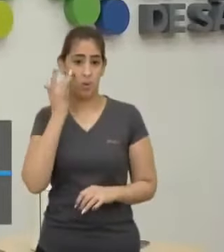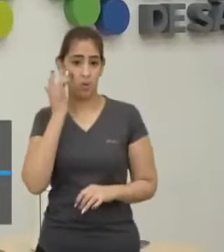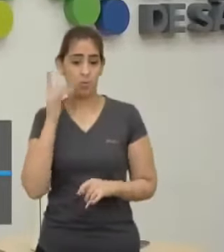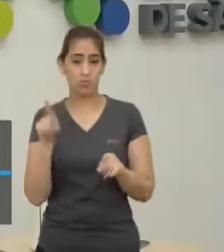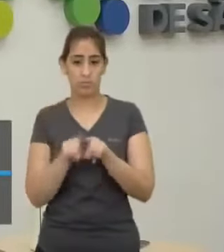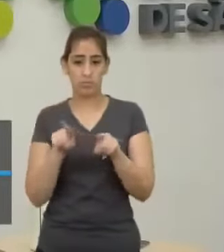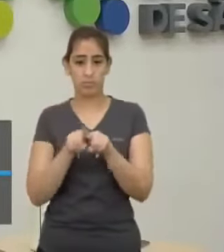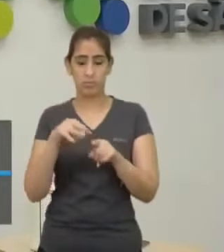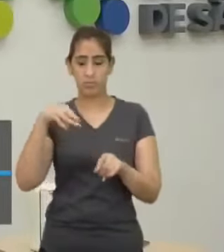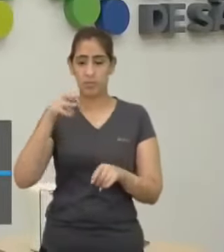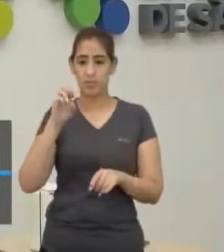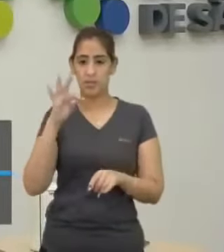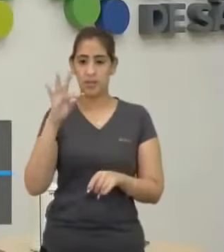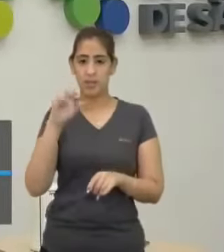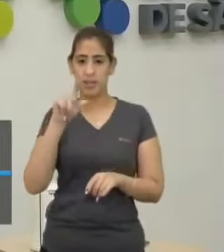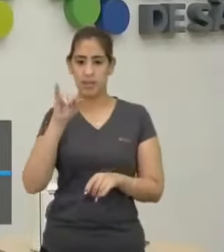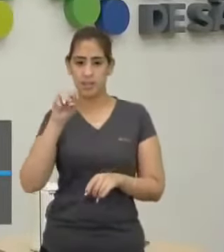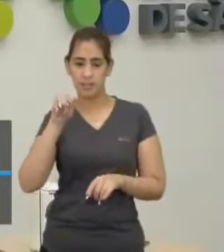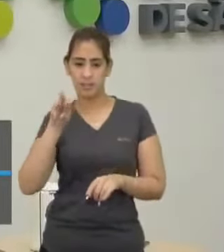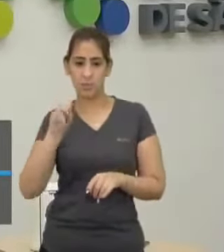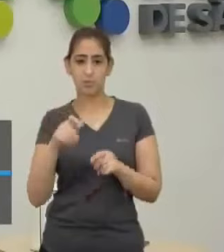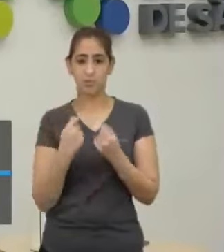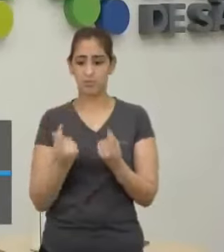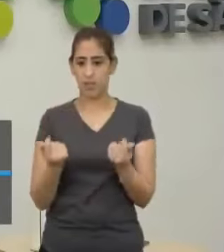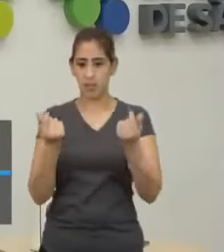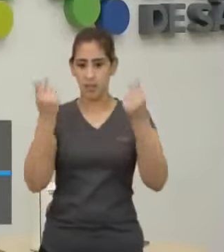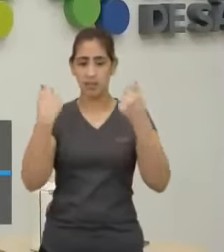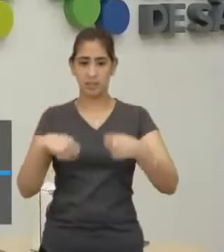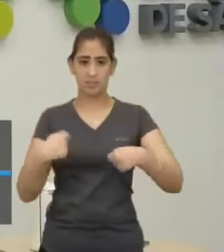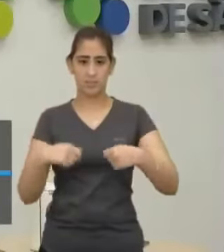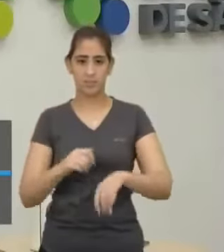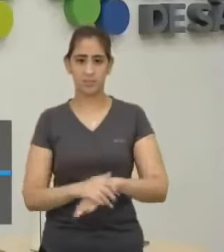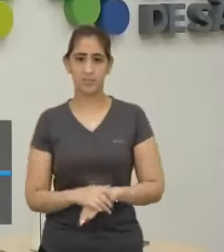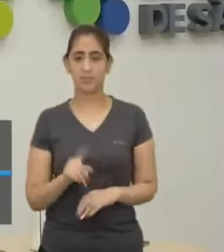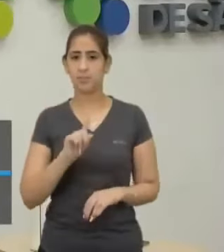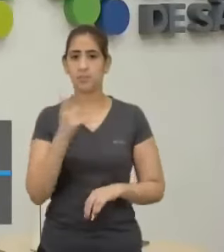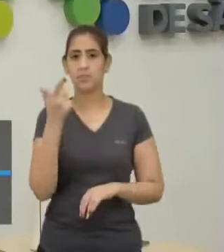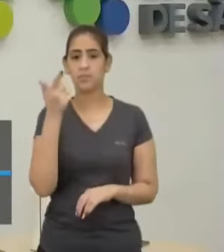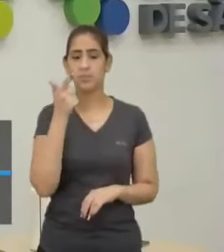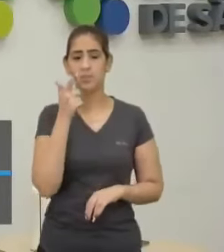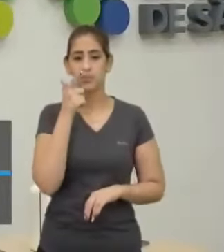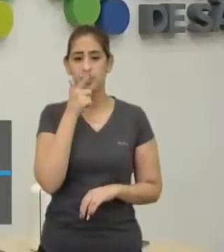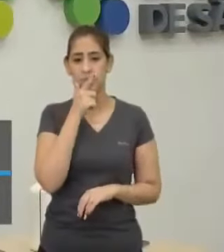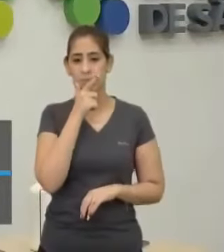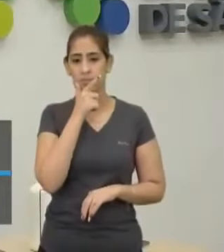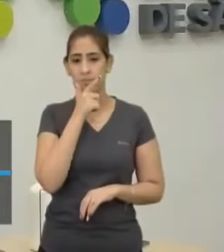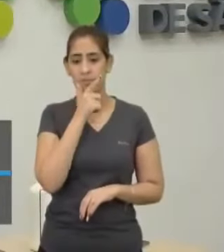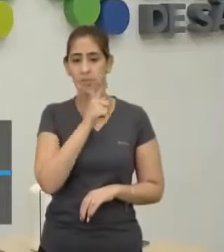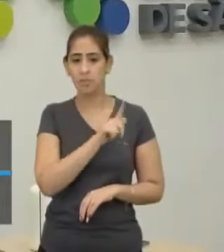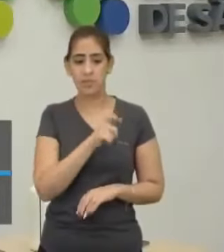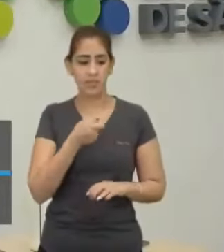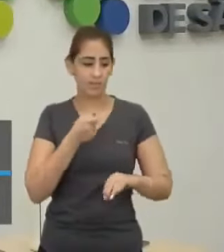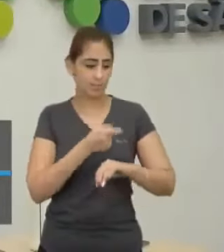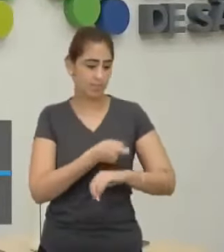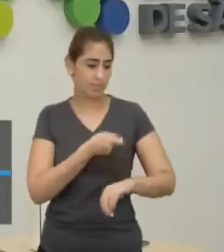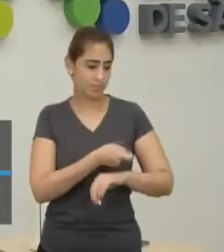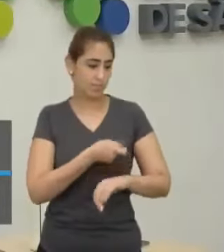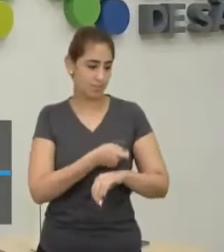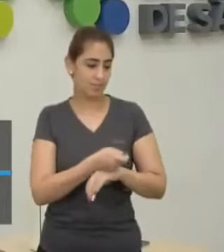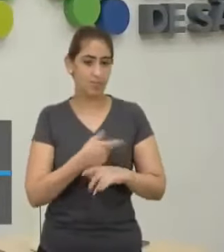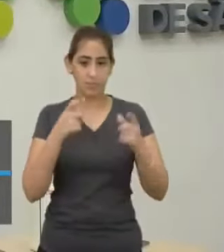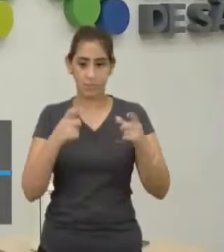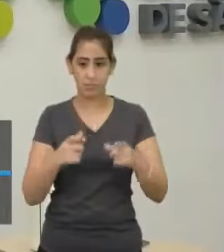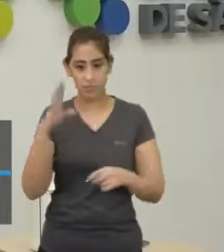metalismo Eles tem que entesourar riquezas Por quê? Porque senão eles não conseguem Embancar um exército nacional Já que boa